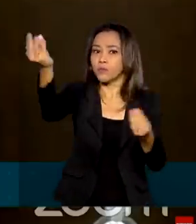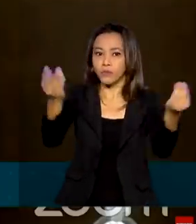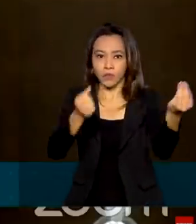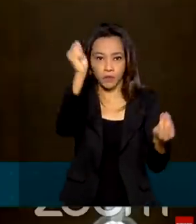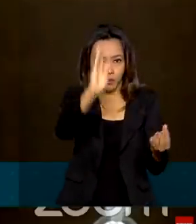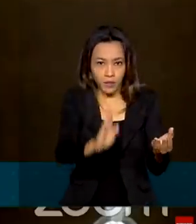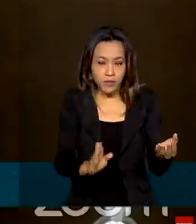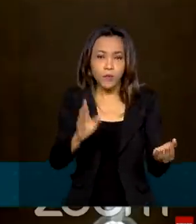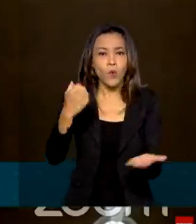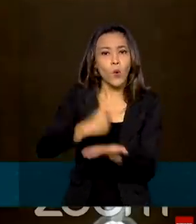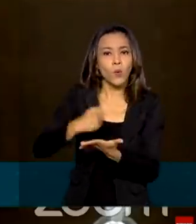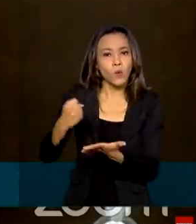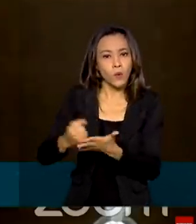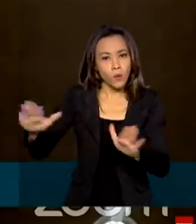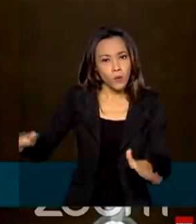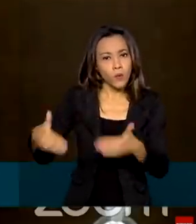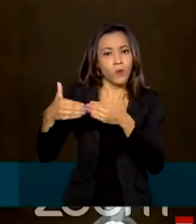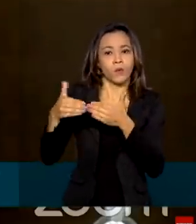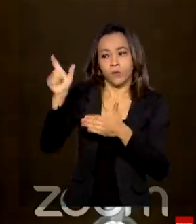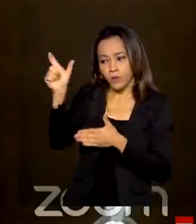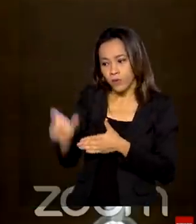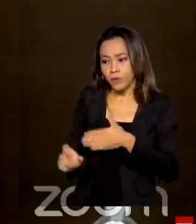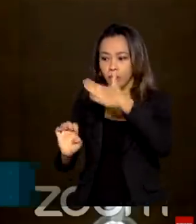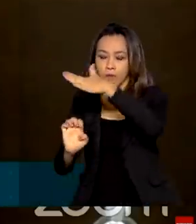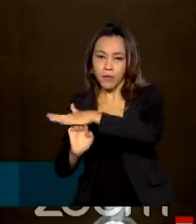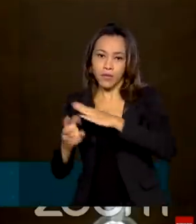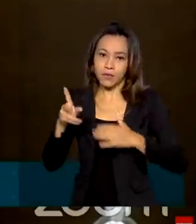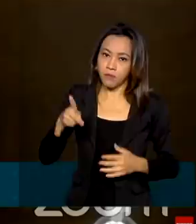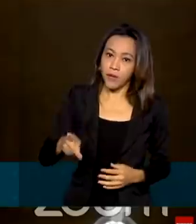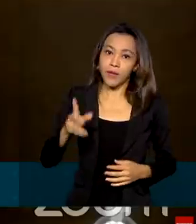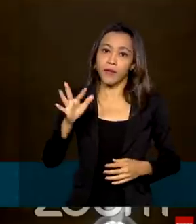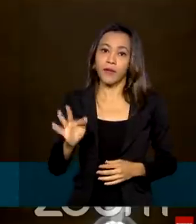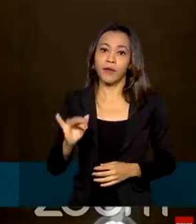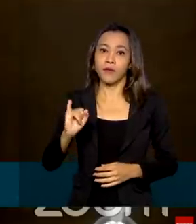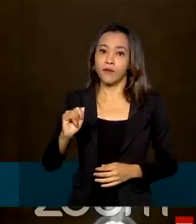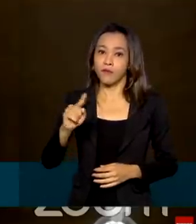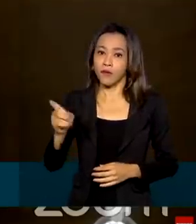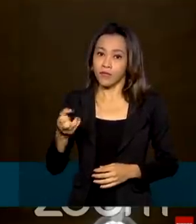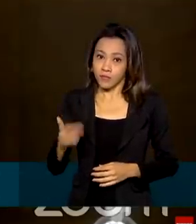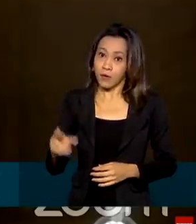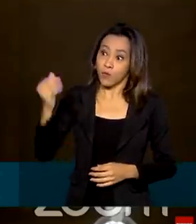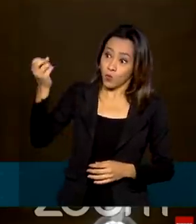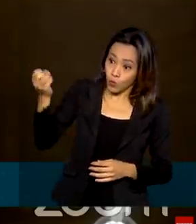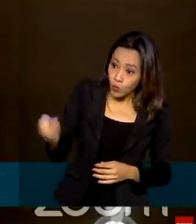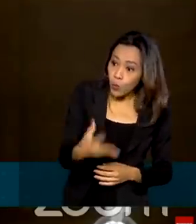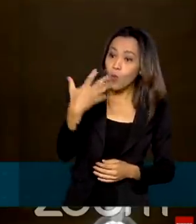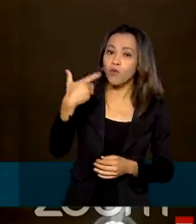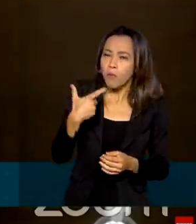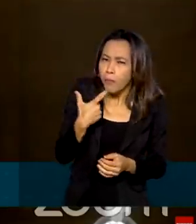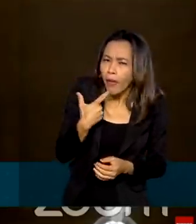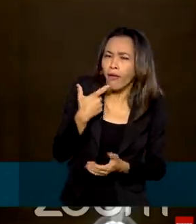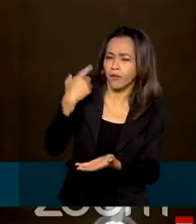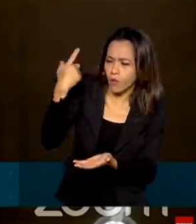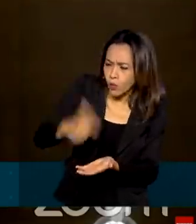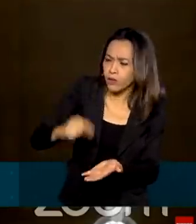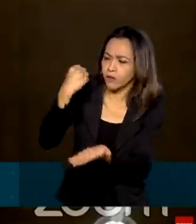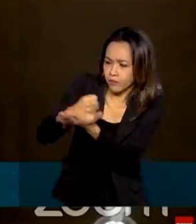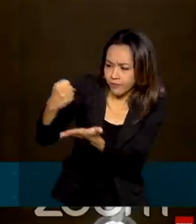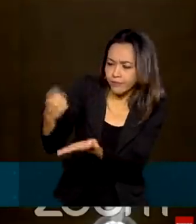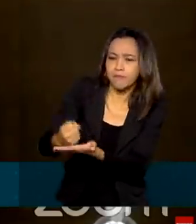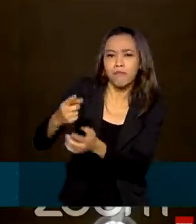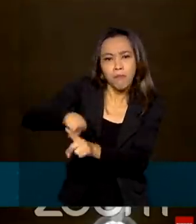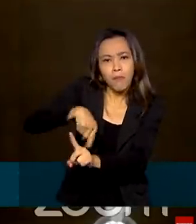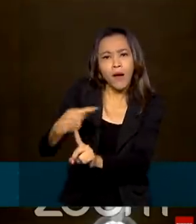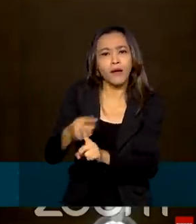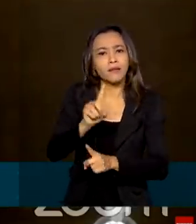contrato com a Pfizer, já na iminência de ser fechado, novo contrato com a Pfizer para 100 milhões de doses de vacinas.